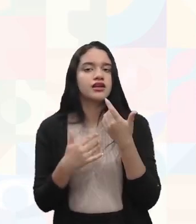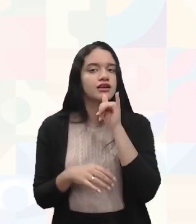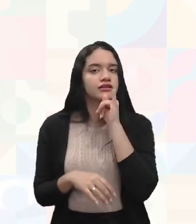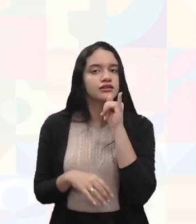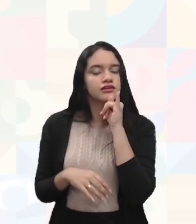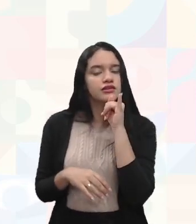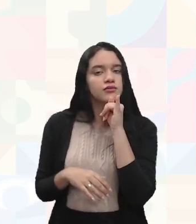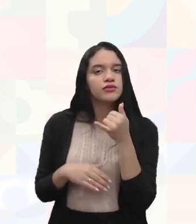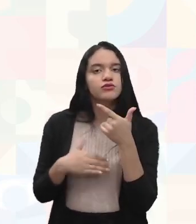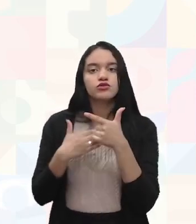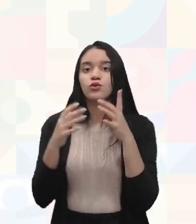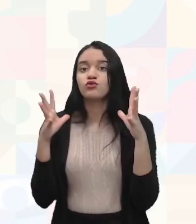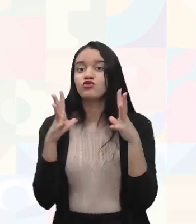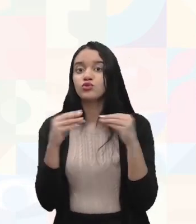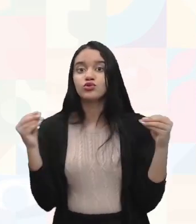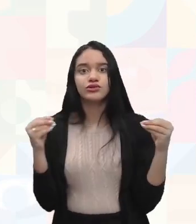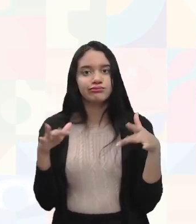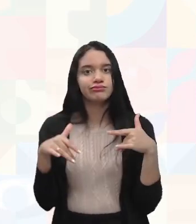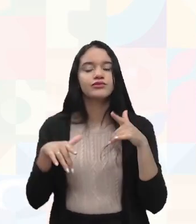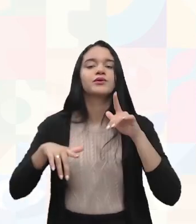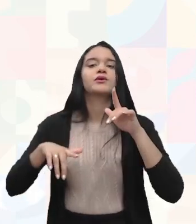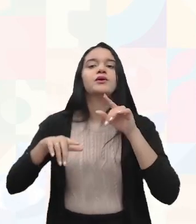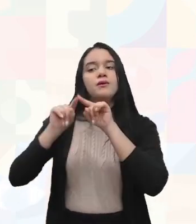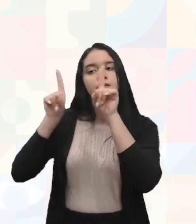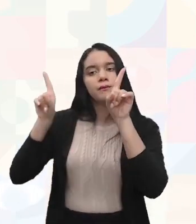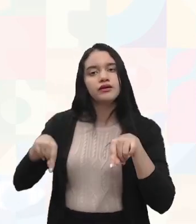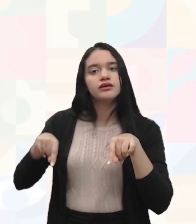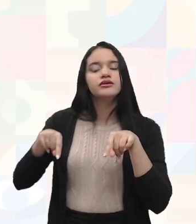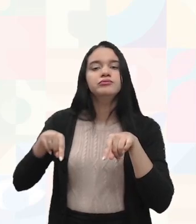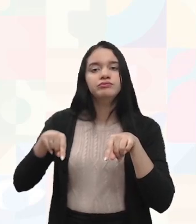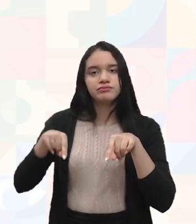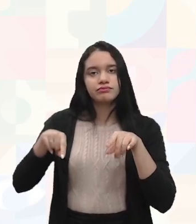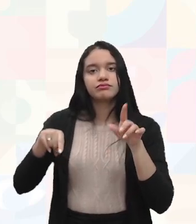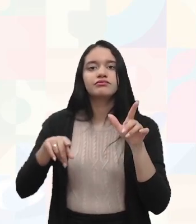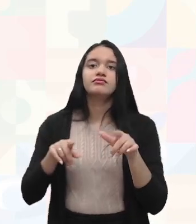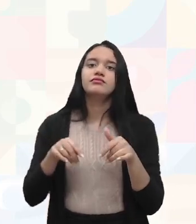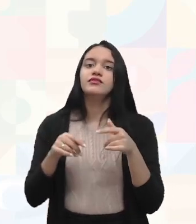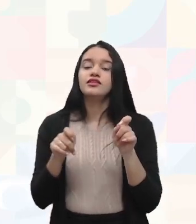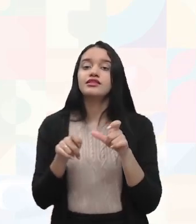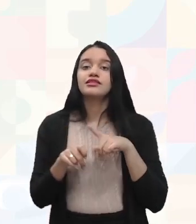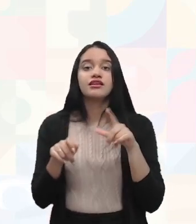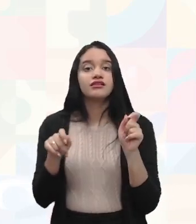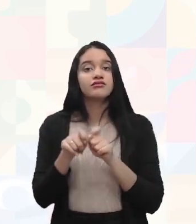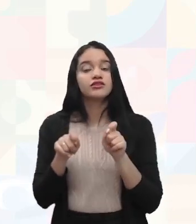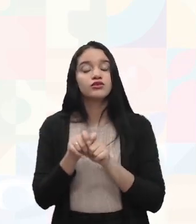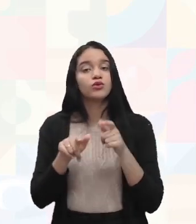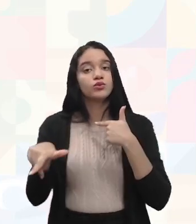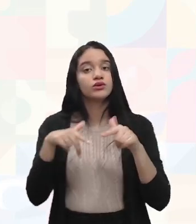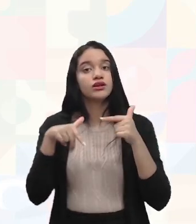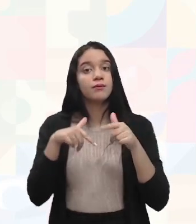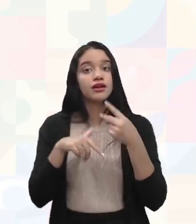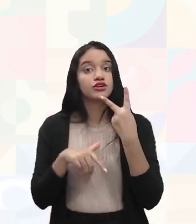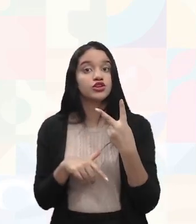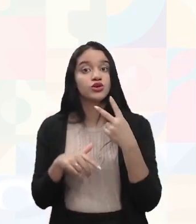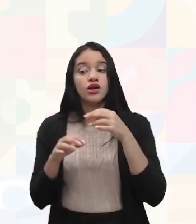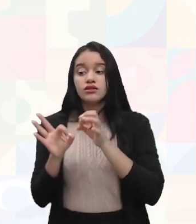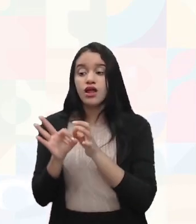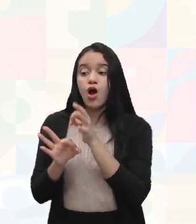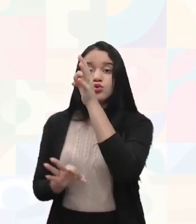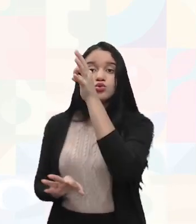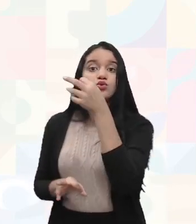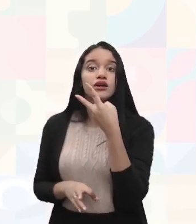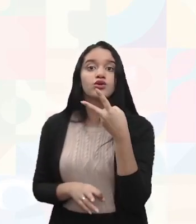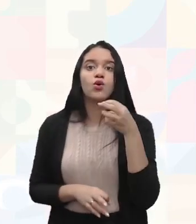fugiu ali do programa e, esporadicamente, ele vai ter que fazer um serviço acima de 2 metros. Então,